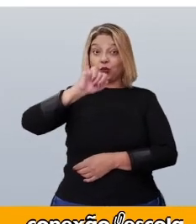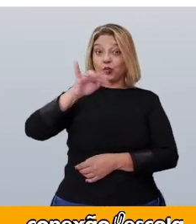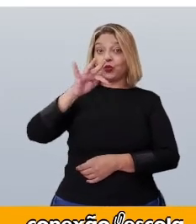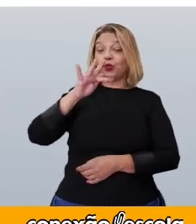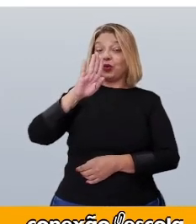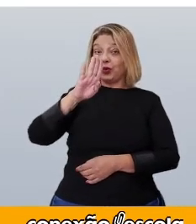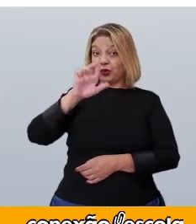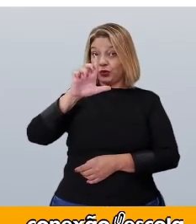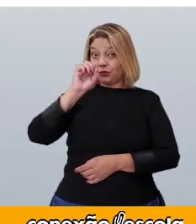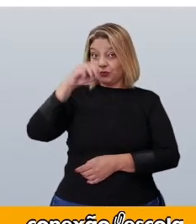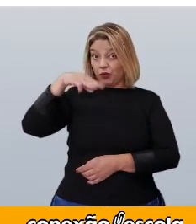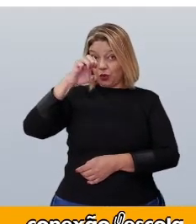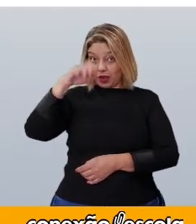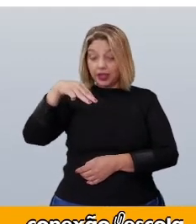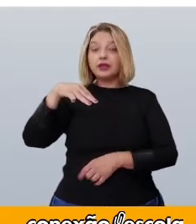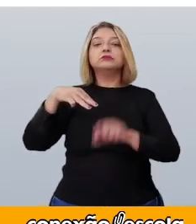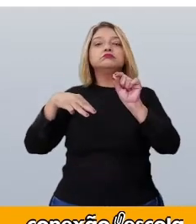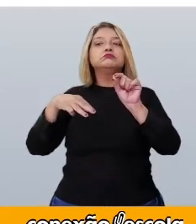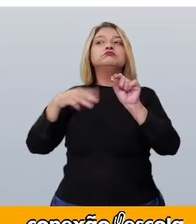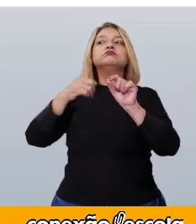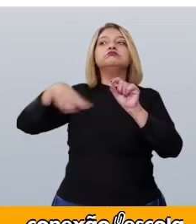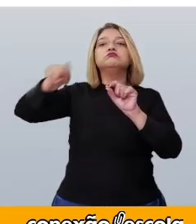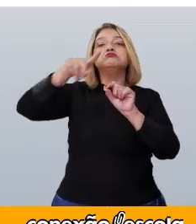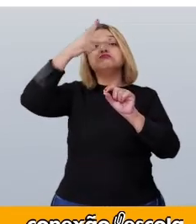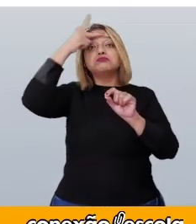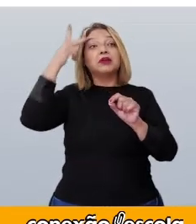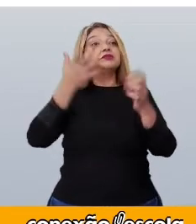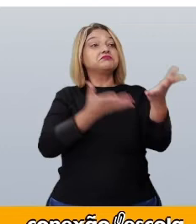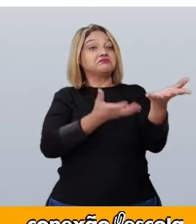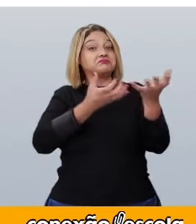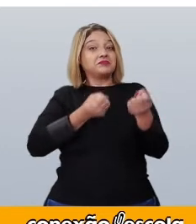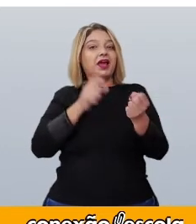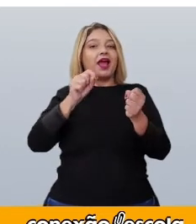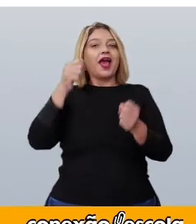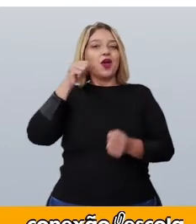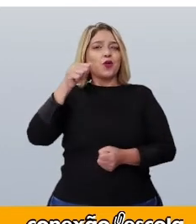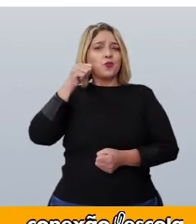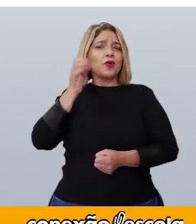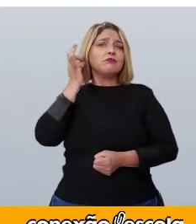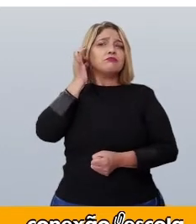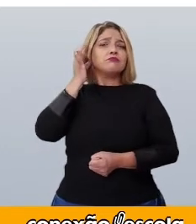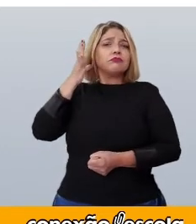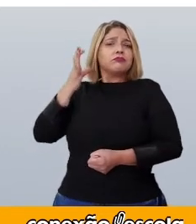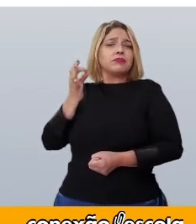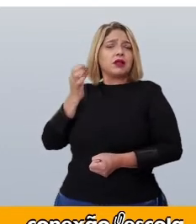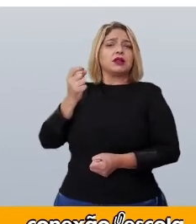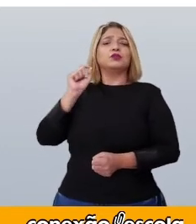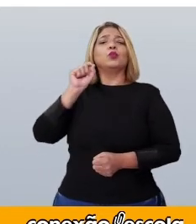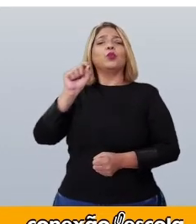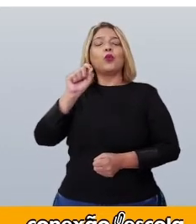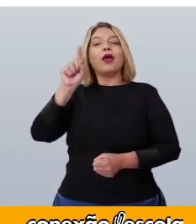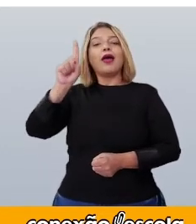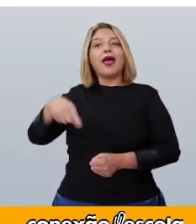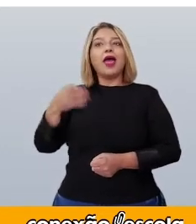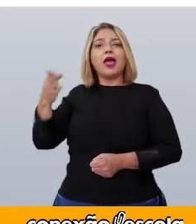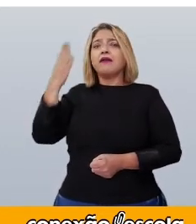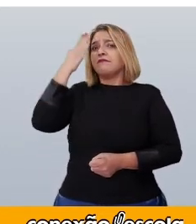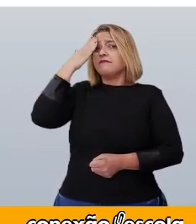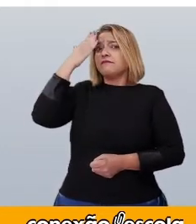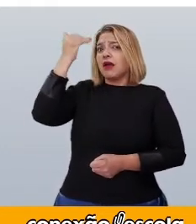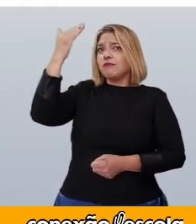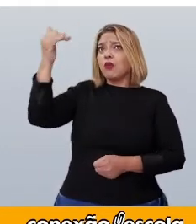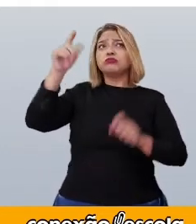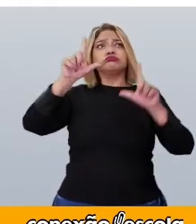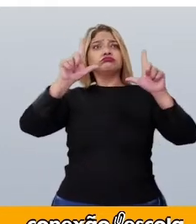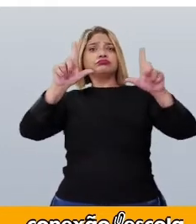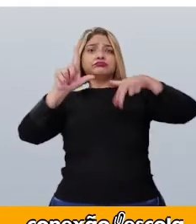Paulo, são recebidos pela Moça com Brinco de Pérola, uma reprodução do famoso quadro do artista holandês,